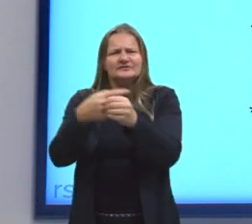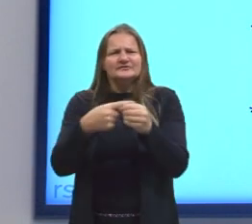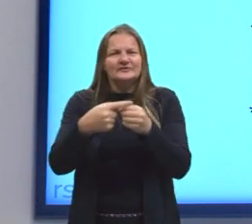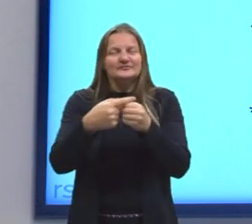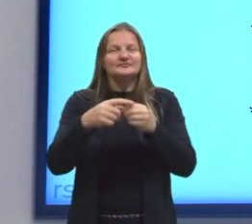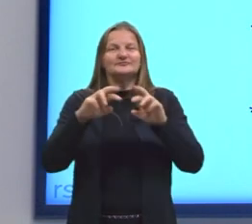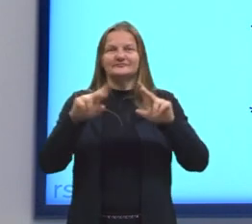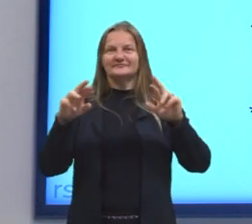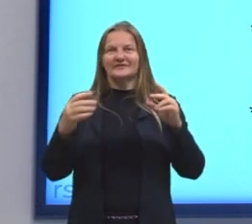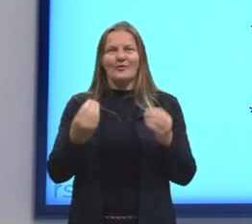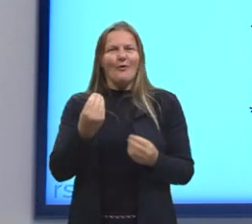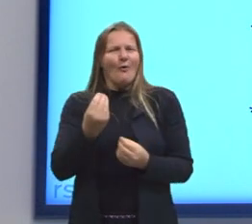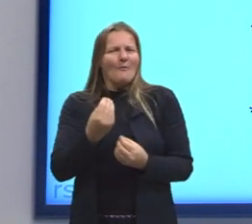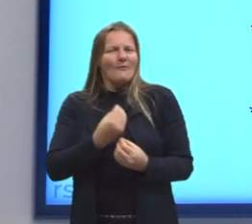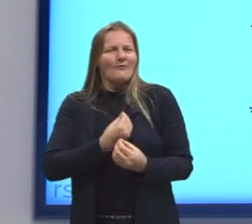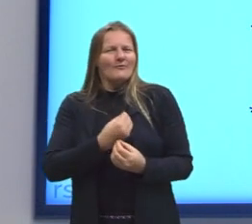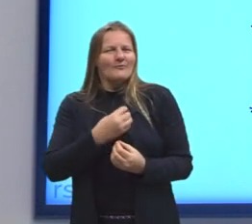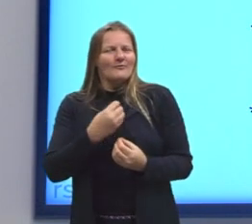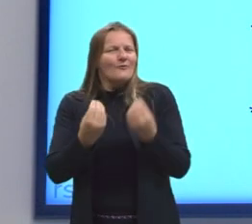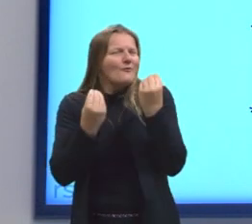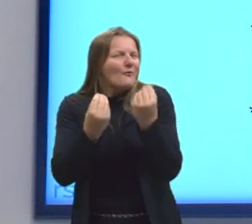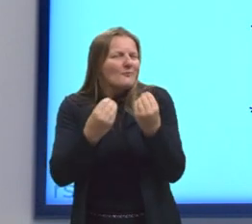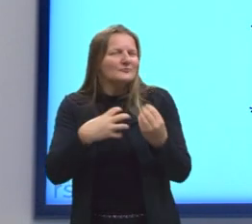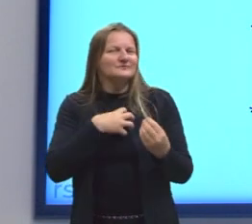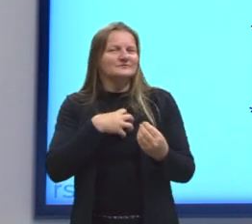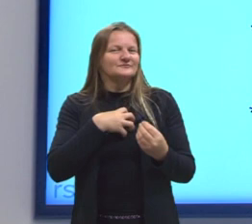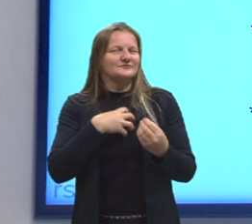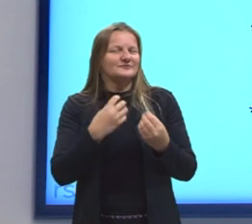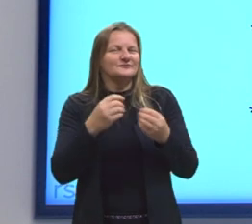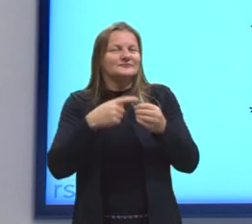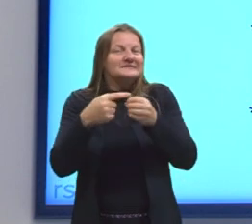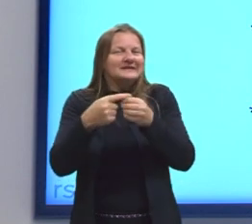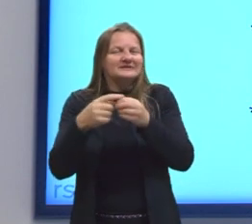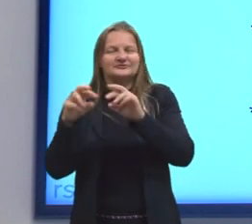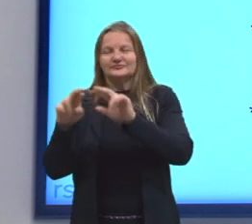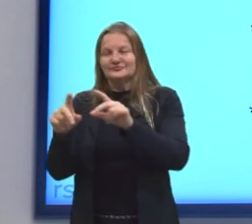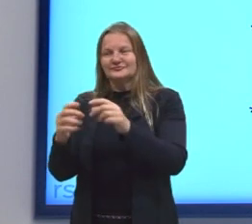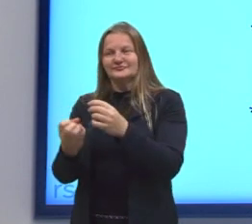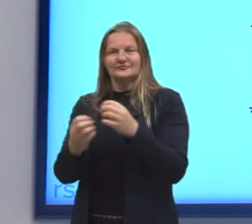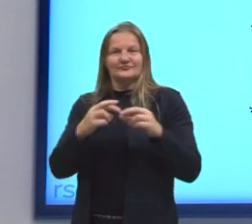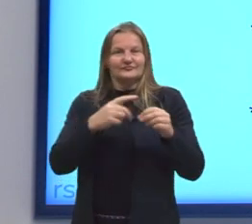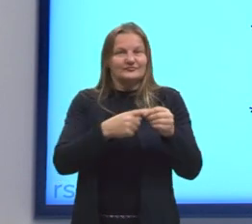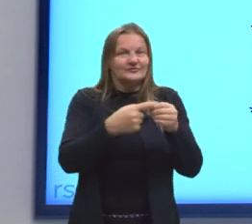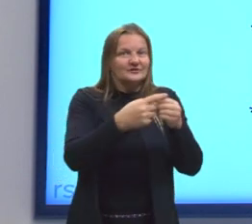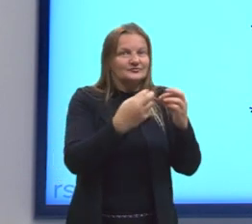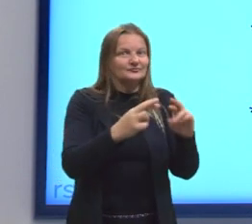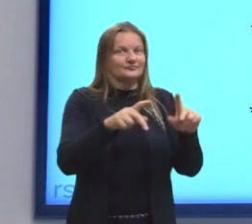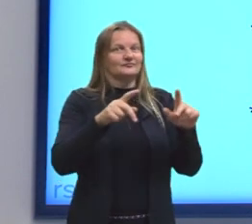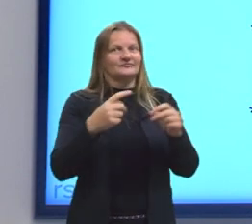acordo com como essa urbanidade acontece, essas culturas também se manifestam.